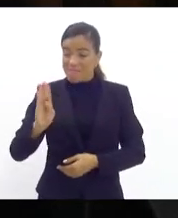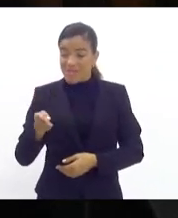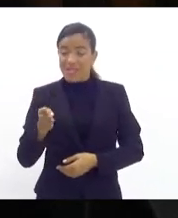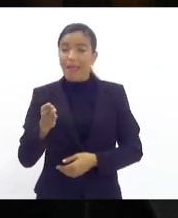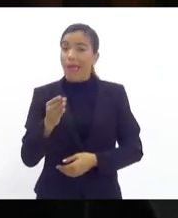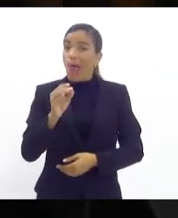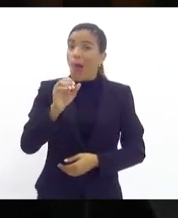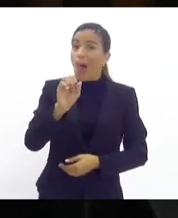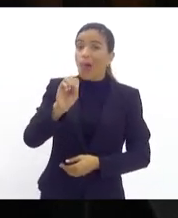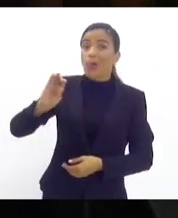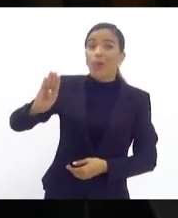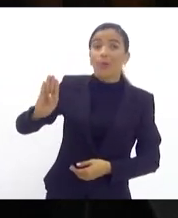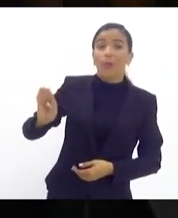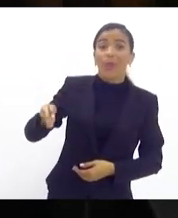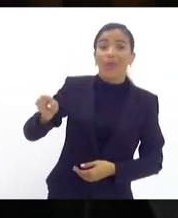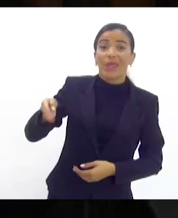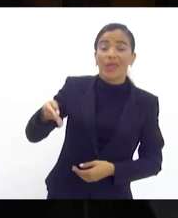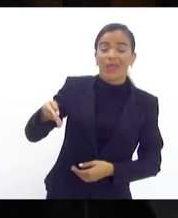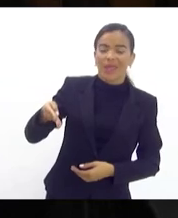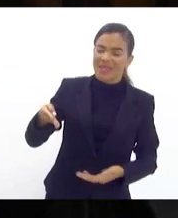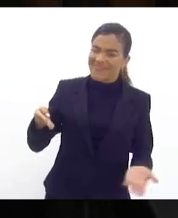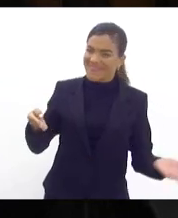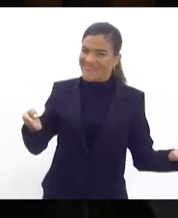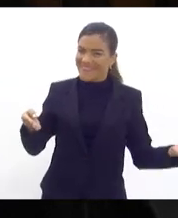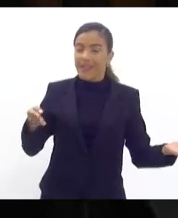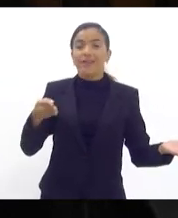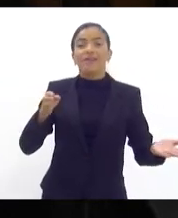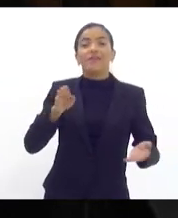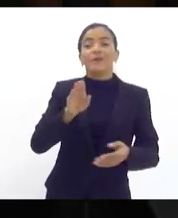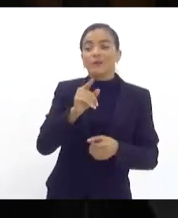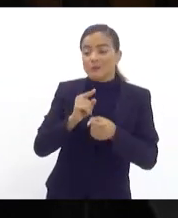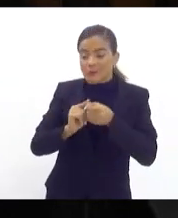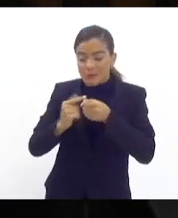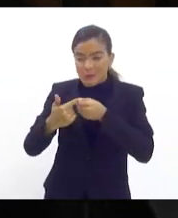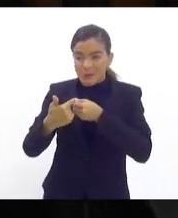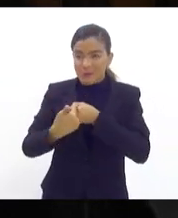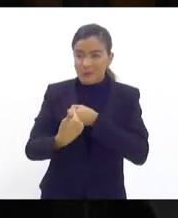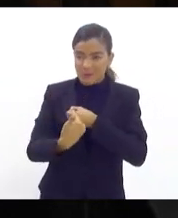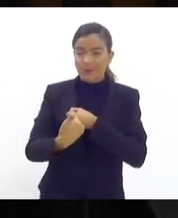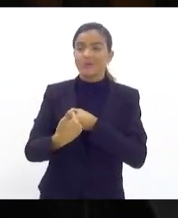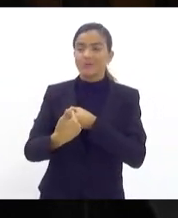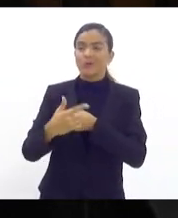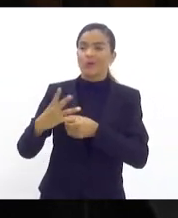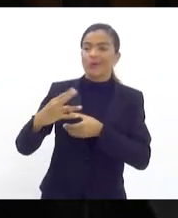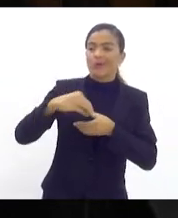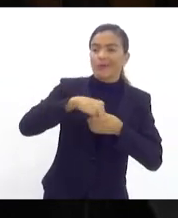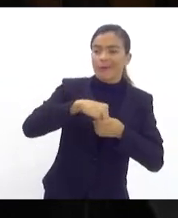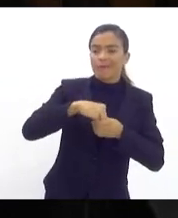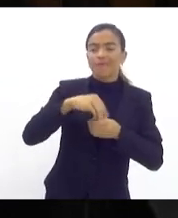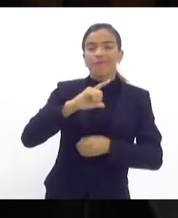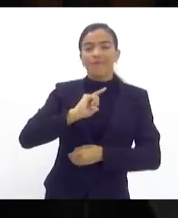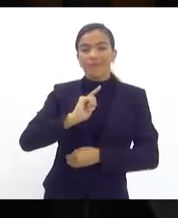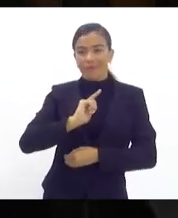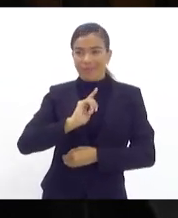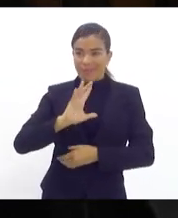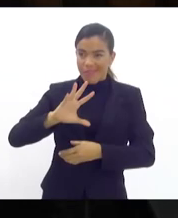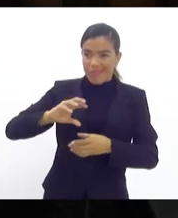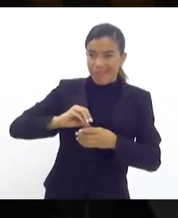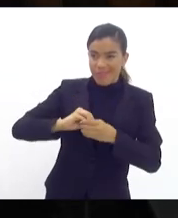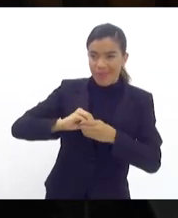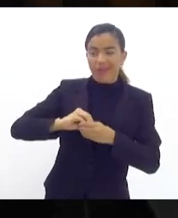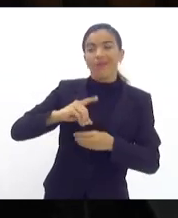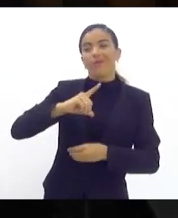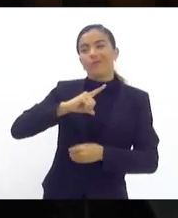bilhões de reais. E os municípios do qual inclui-se os